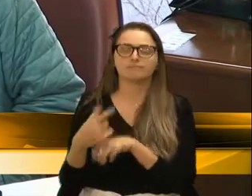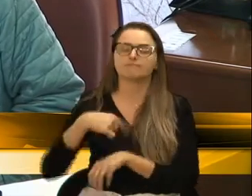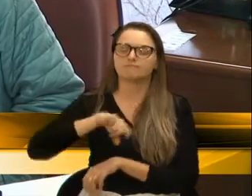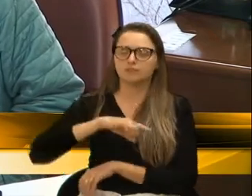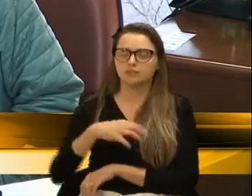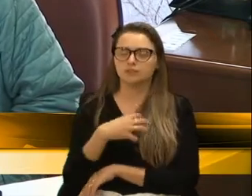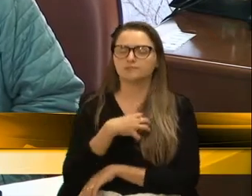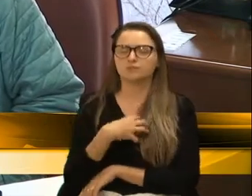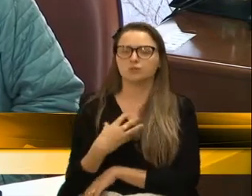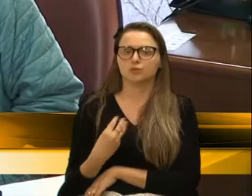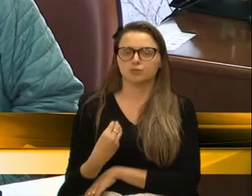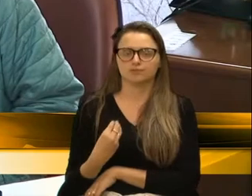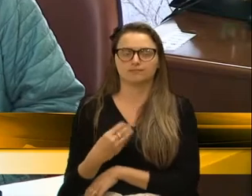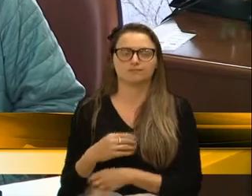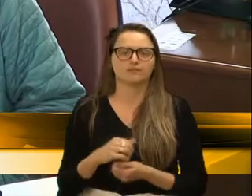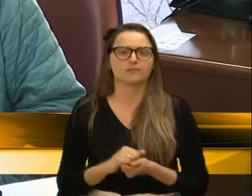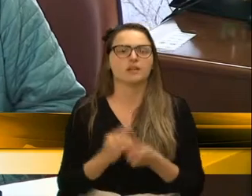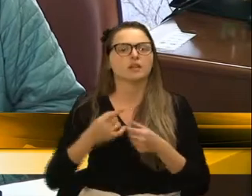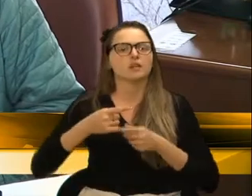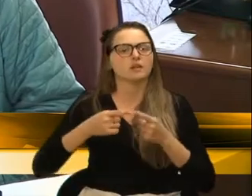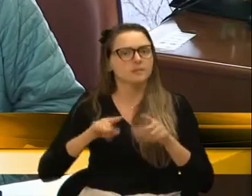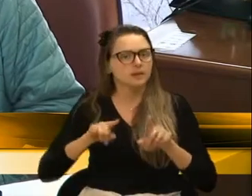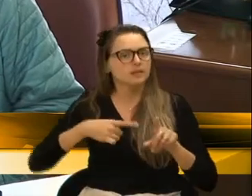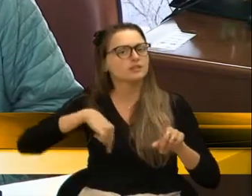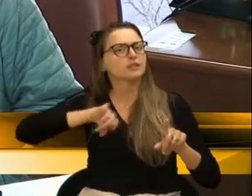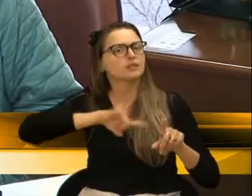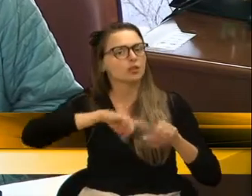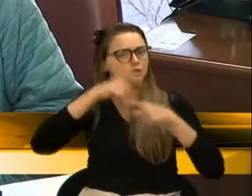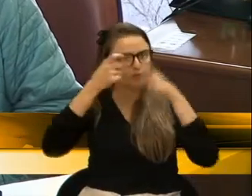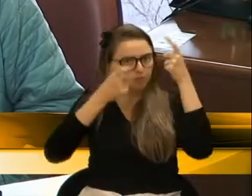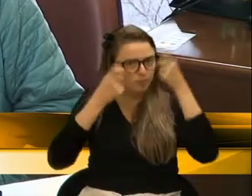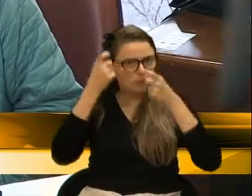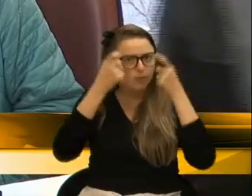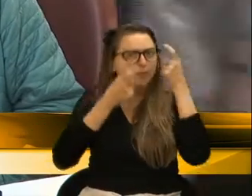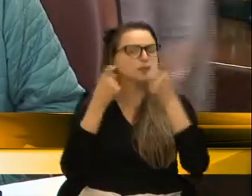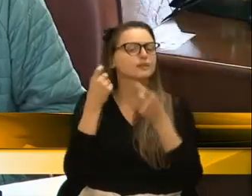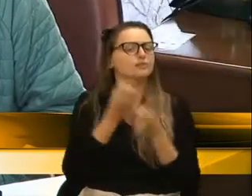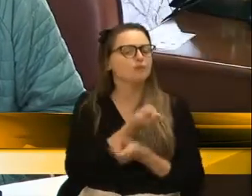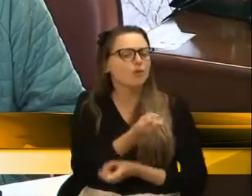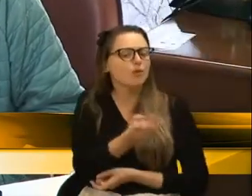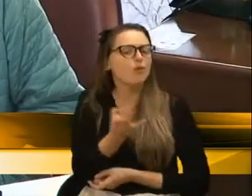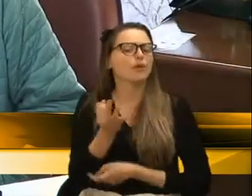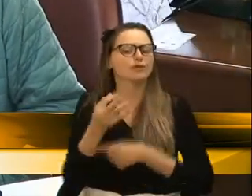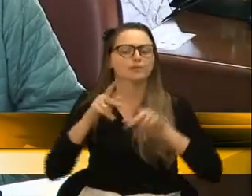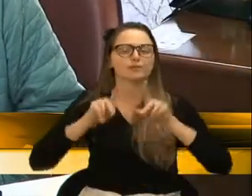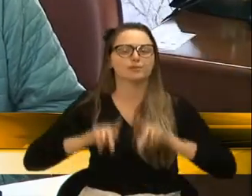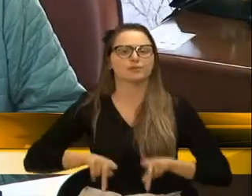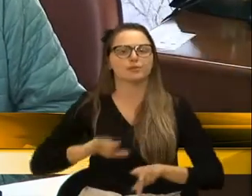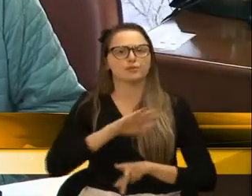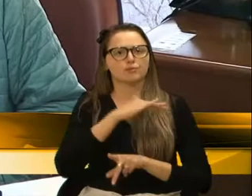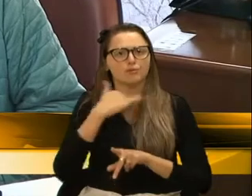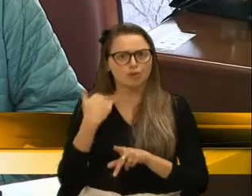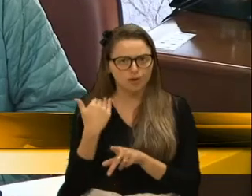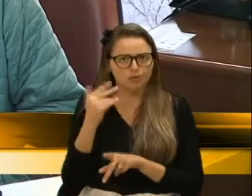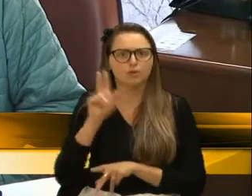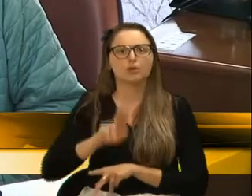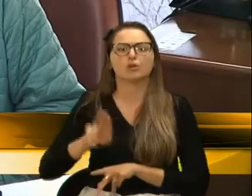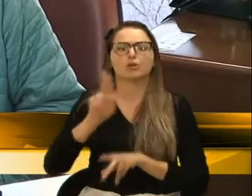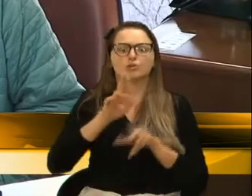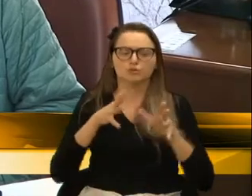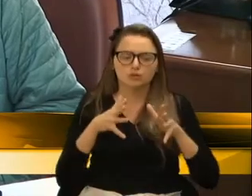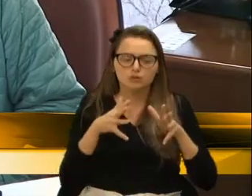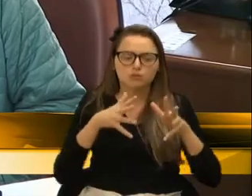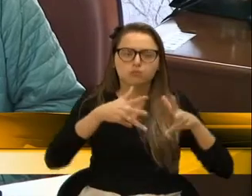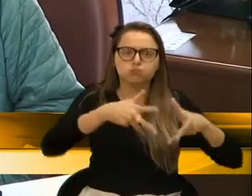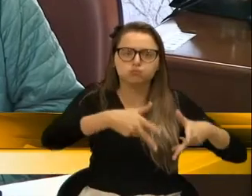muito. Então, só que a nossa preocupação é que o grande número de pessoas que têm falecido no meio